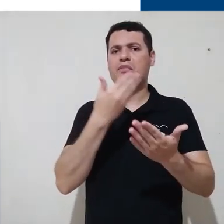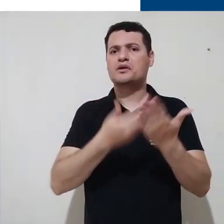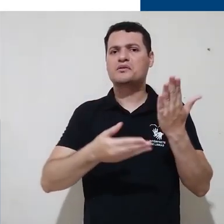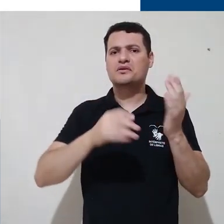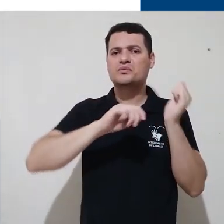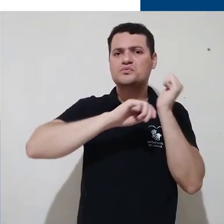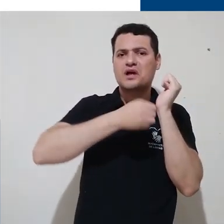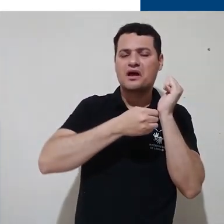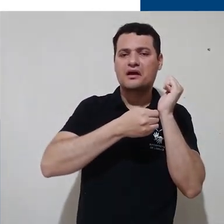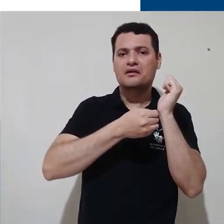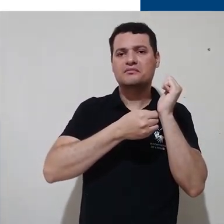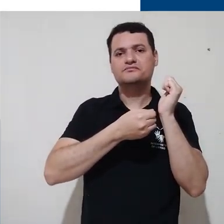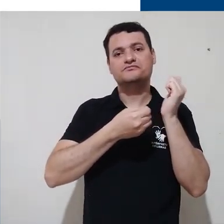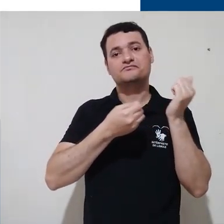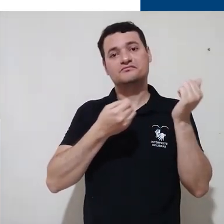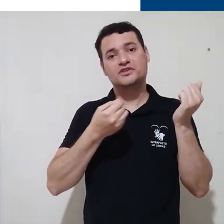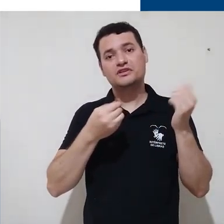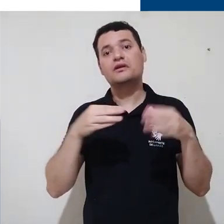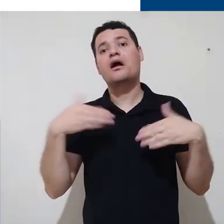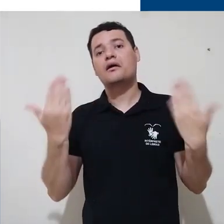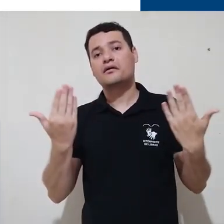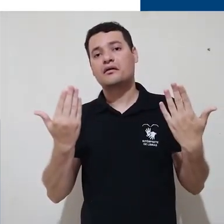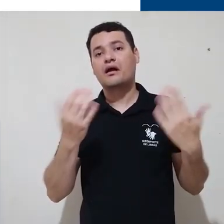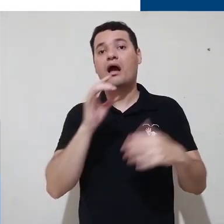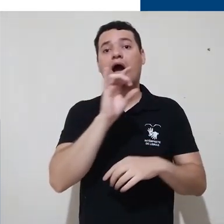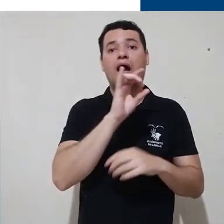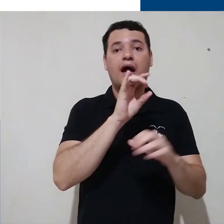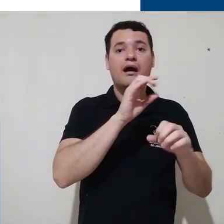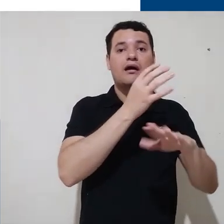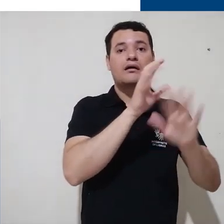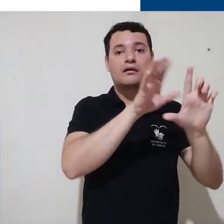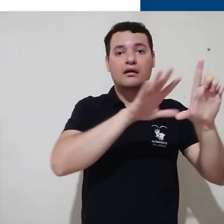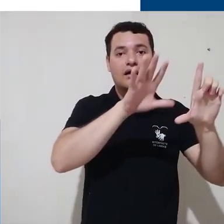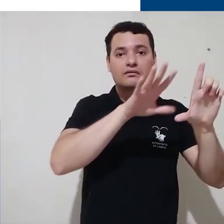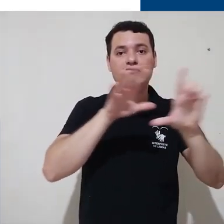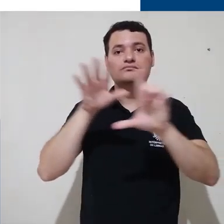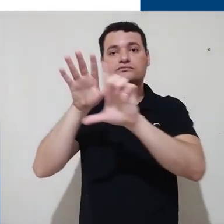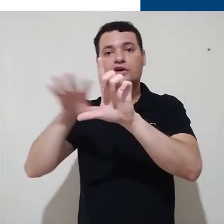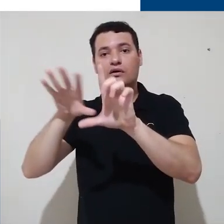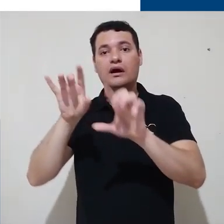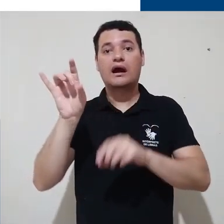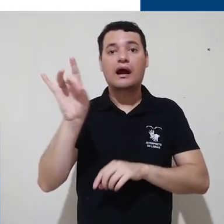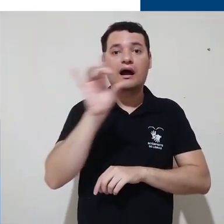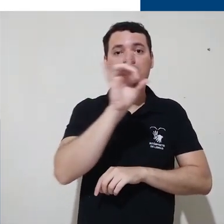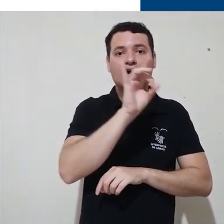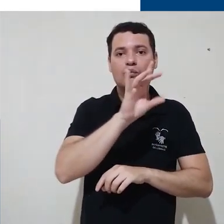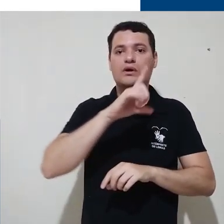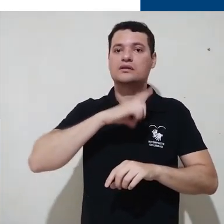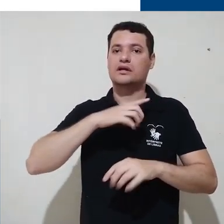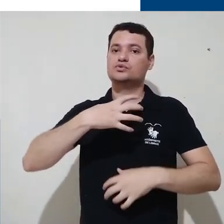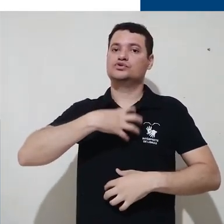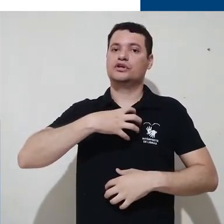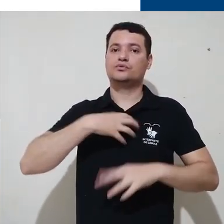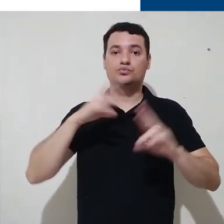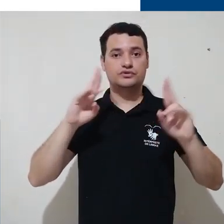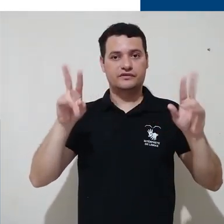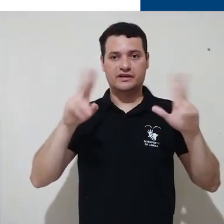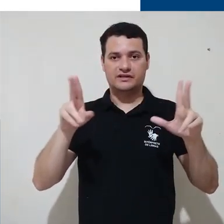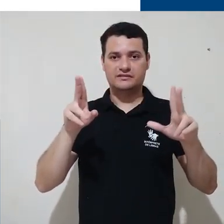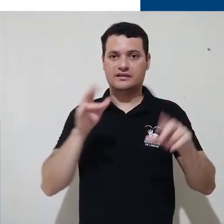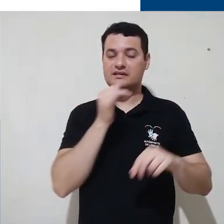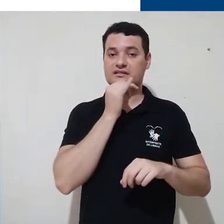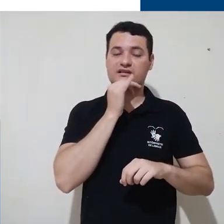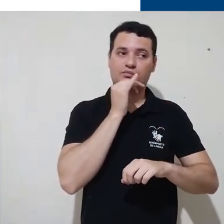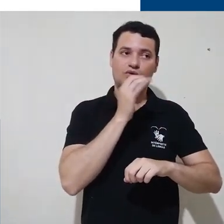é importante frisar que cada plataforma vai ter um método diferente de recuperação. Se você faz acesso à